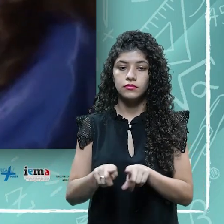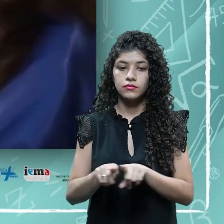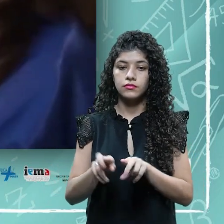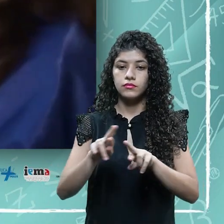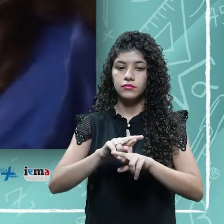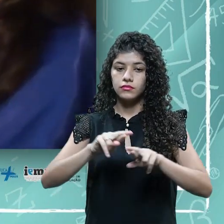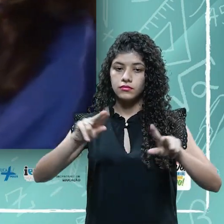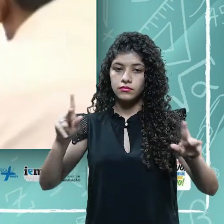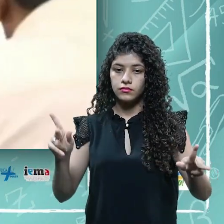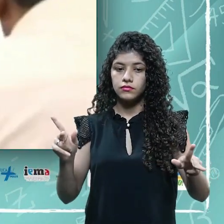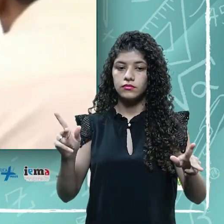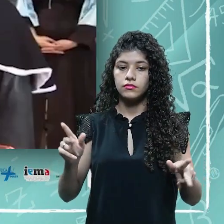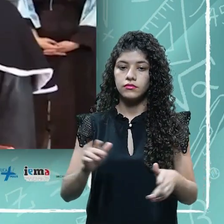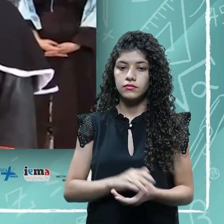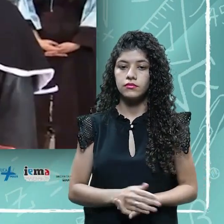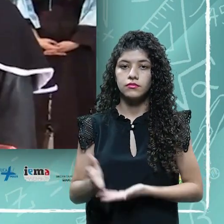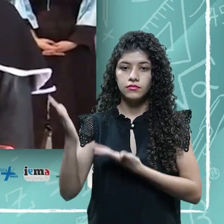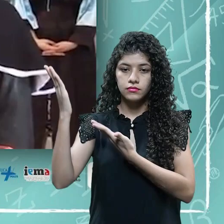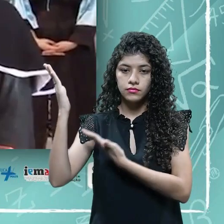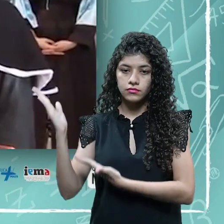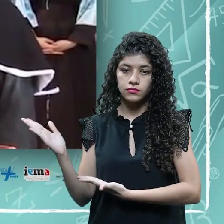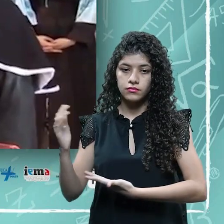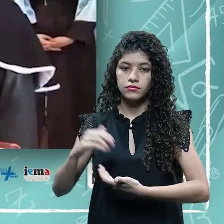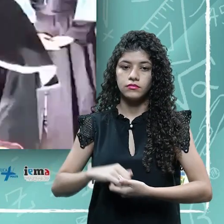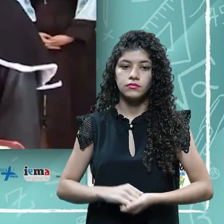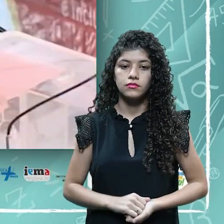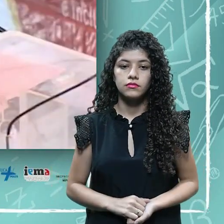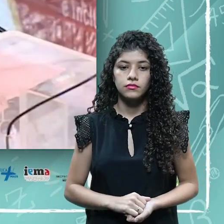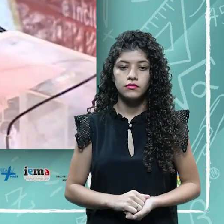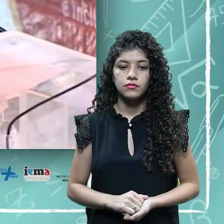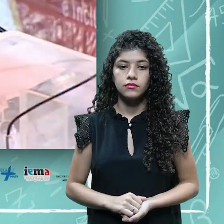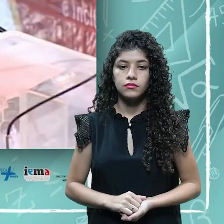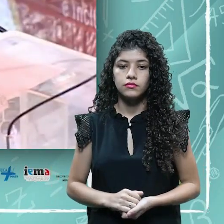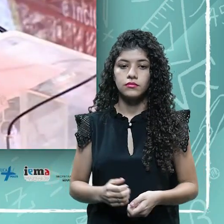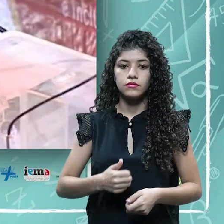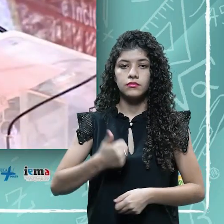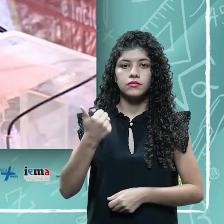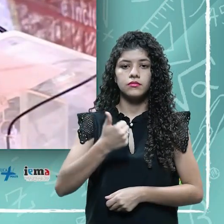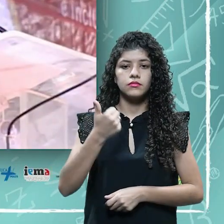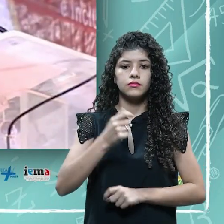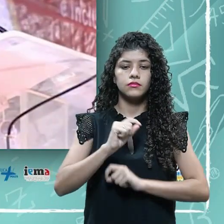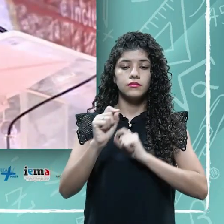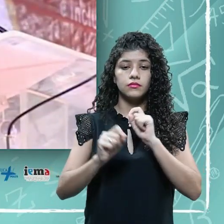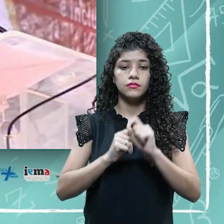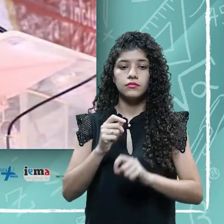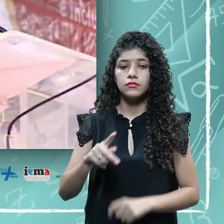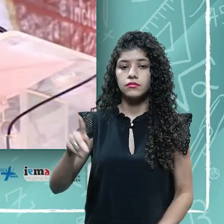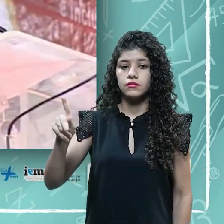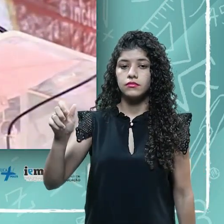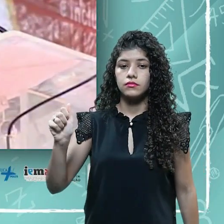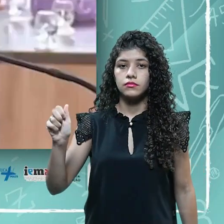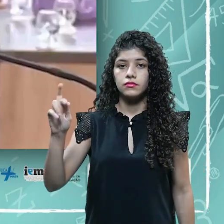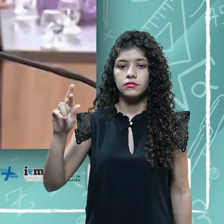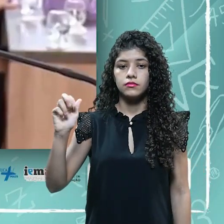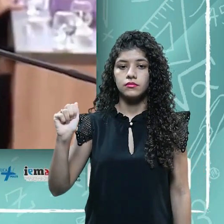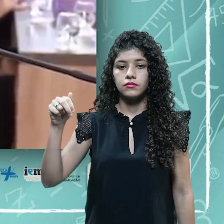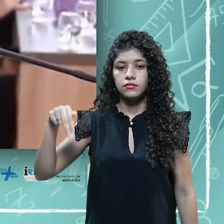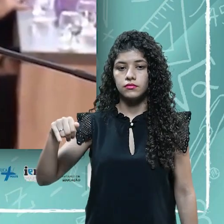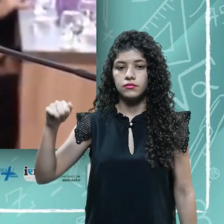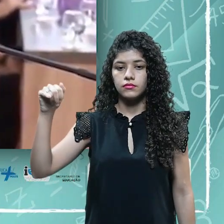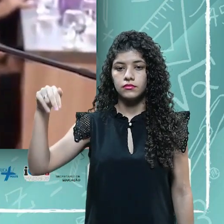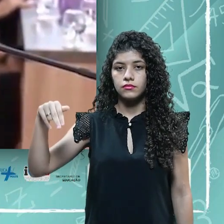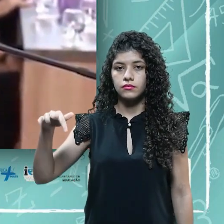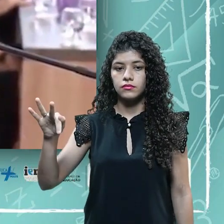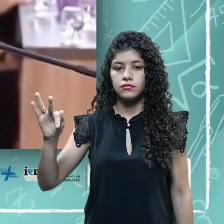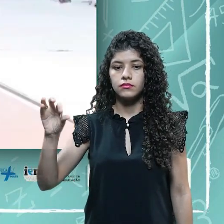diferenças do paraninfo, orador e juramentista. O primeiro a discursar será o paraninfo. Ele é